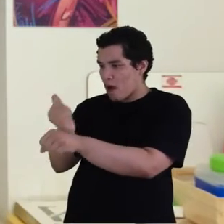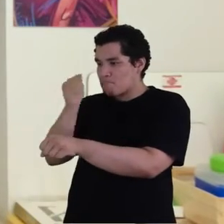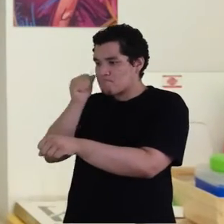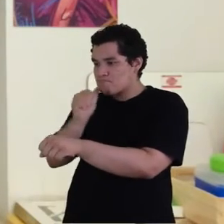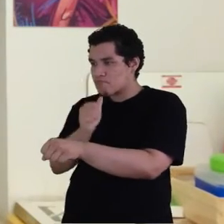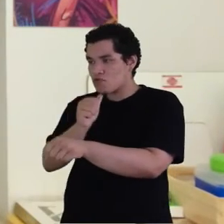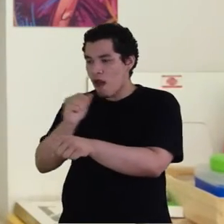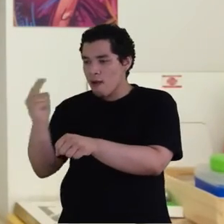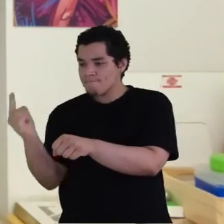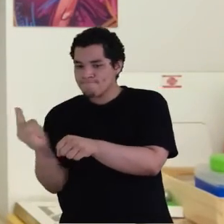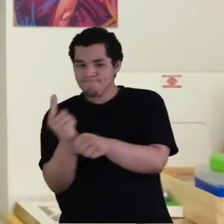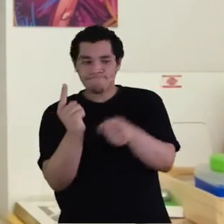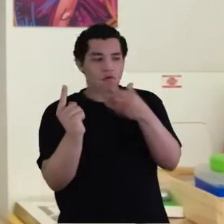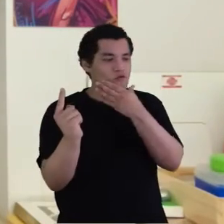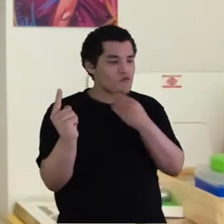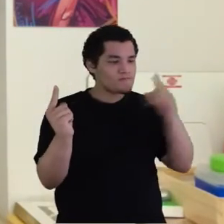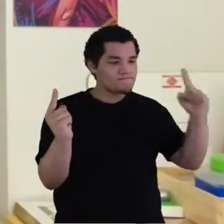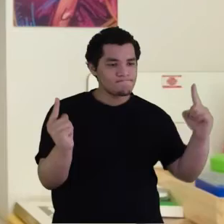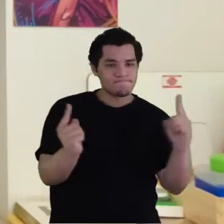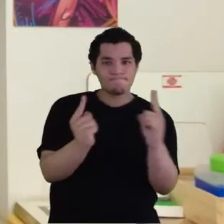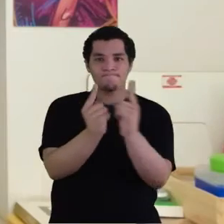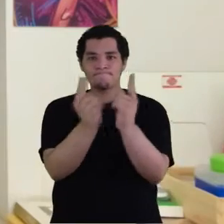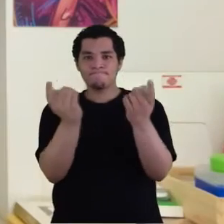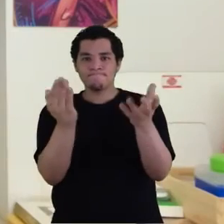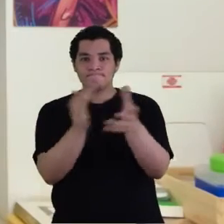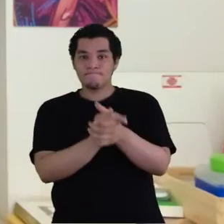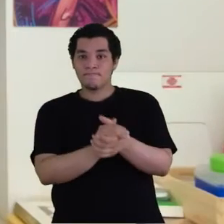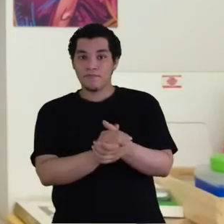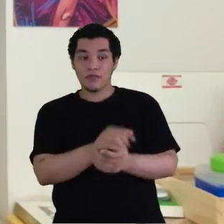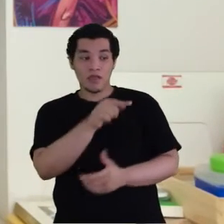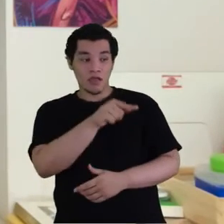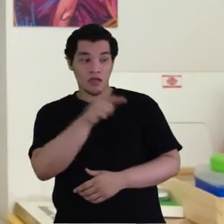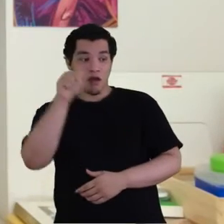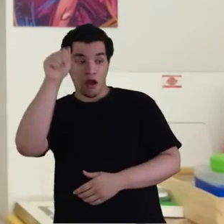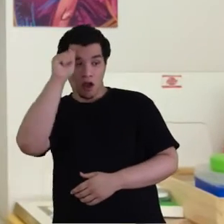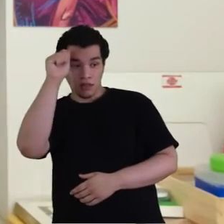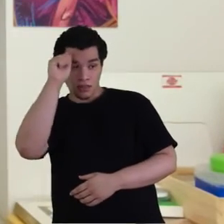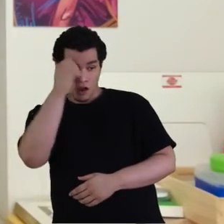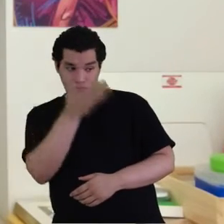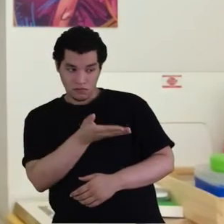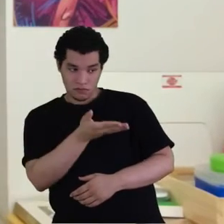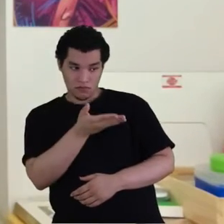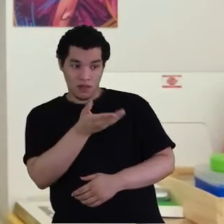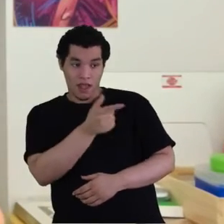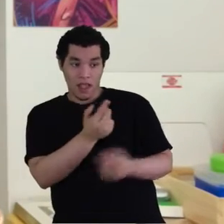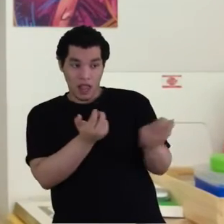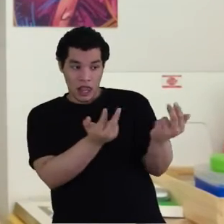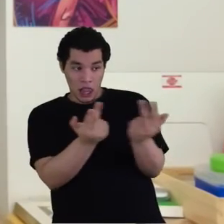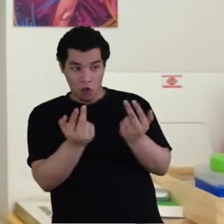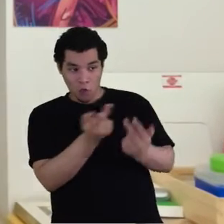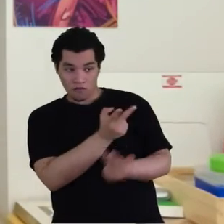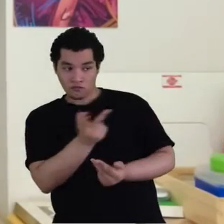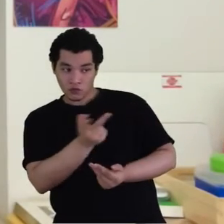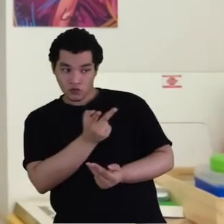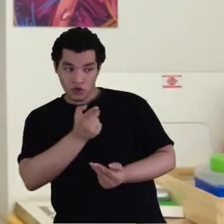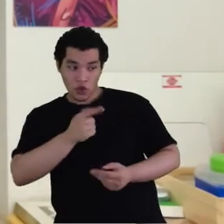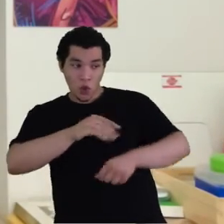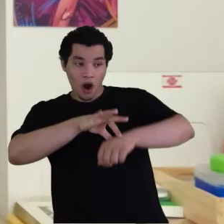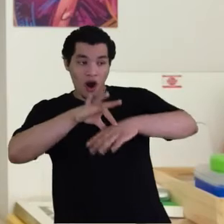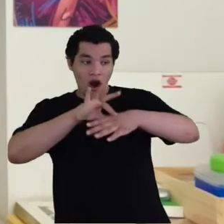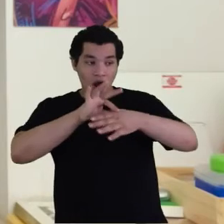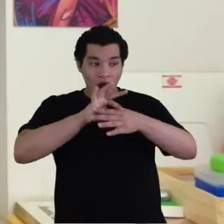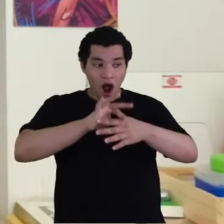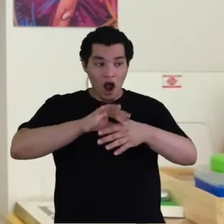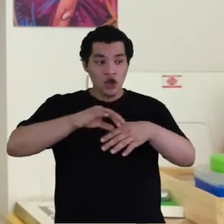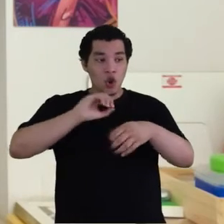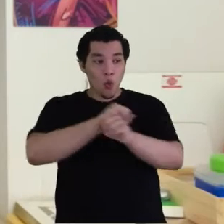levou até ele. E disse a Adão, Esta sim é osso dos meus ossos e carne da